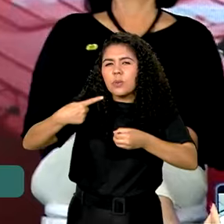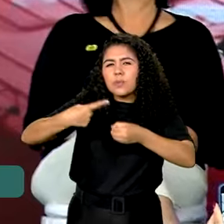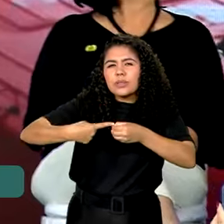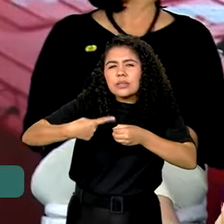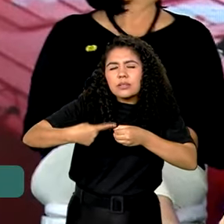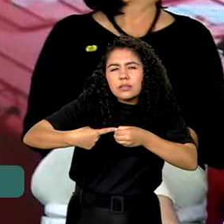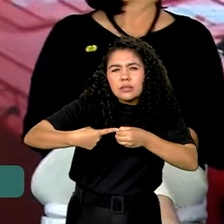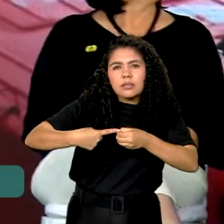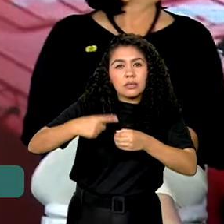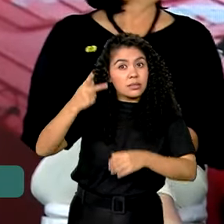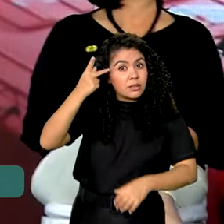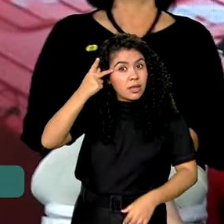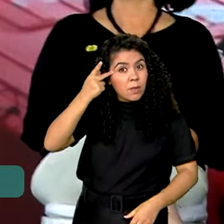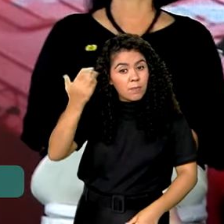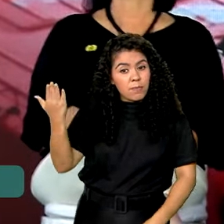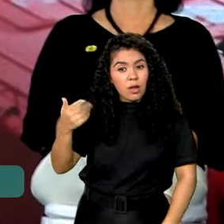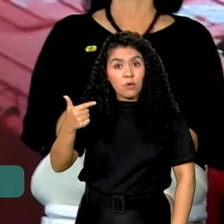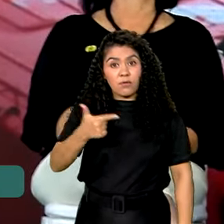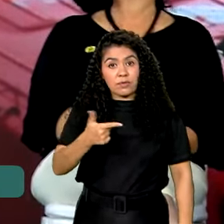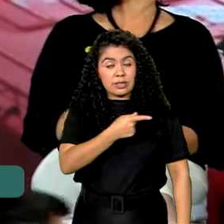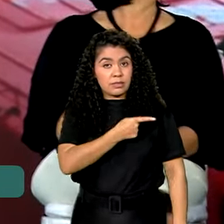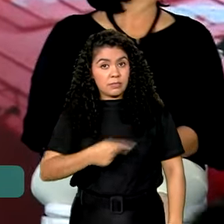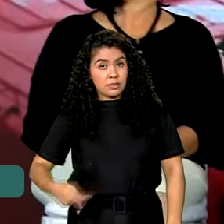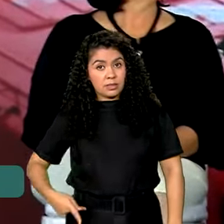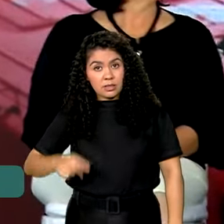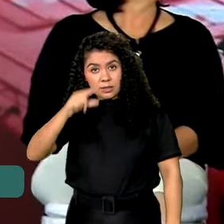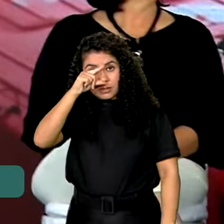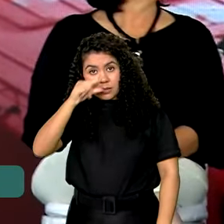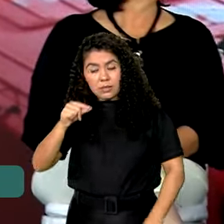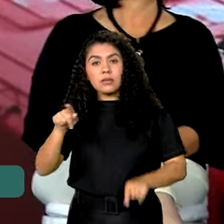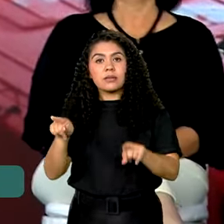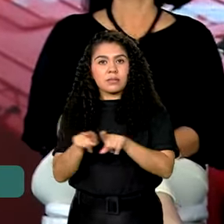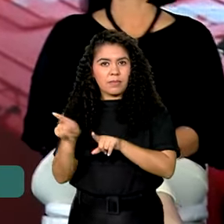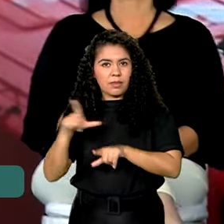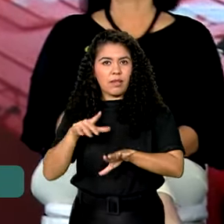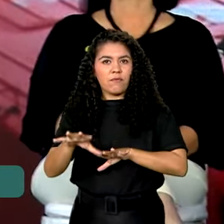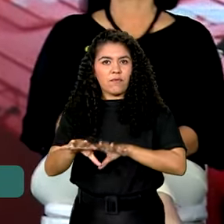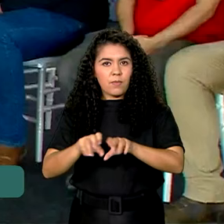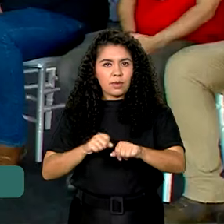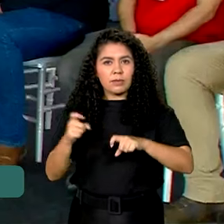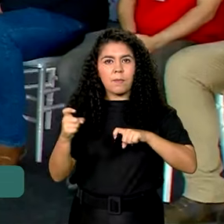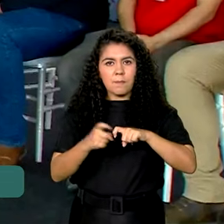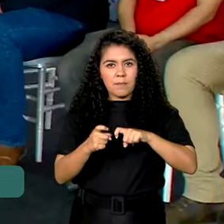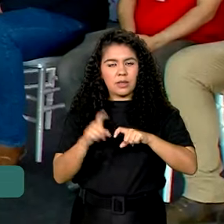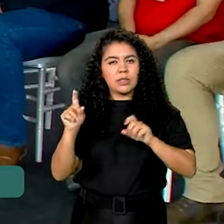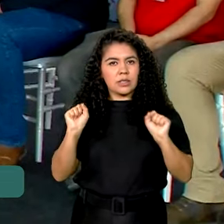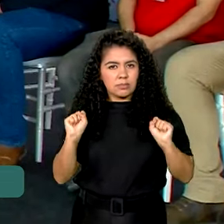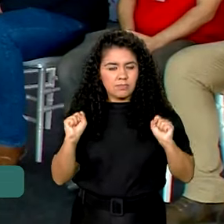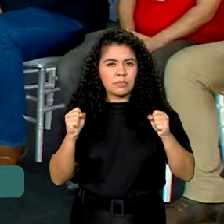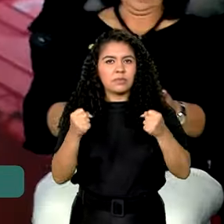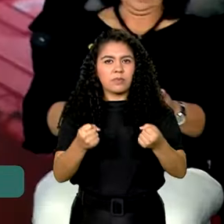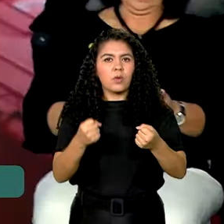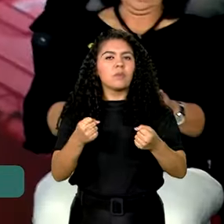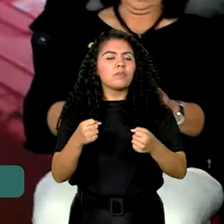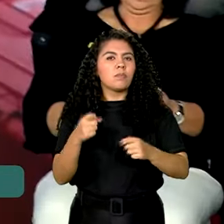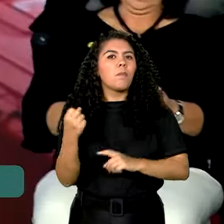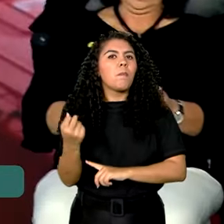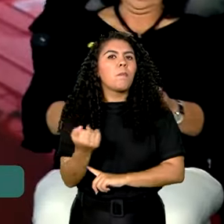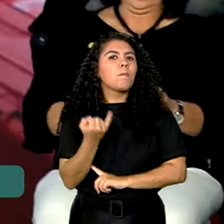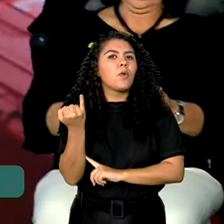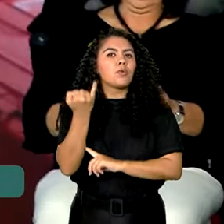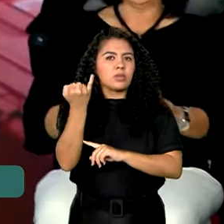O vice-presidente, Geraldo Alckmin, que é médico de formação, defendeu a importância do SAMU. A